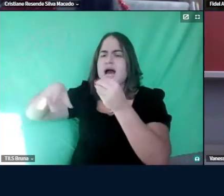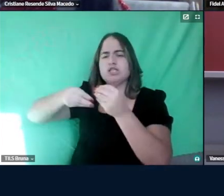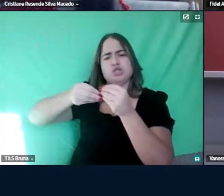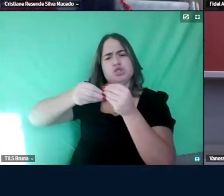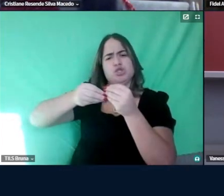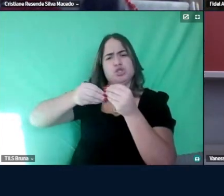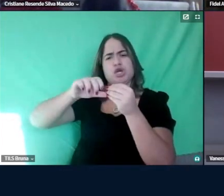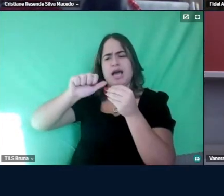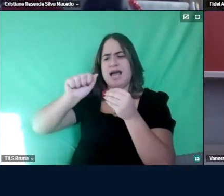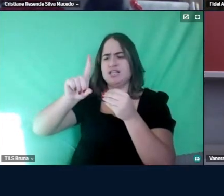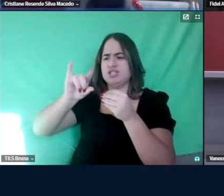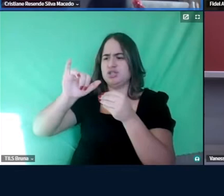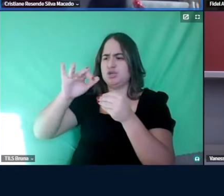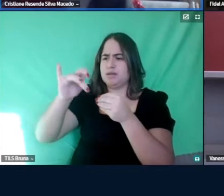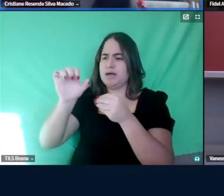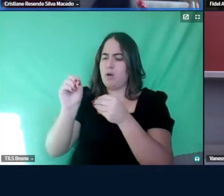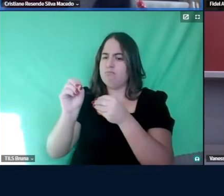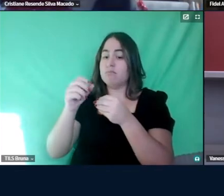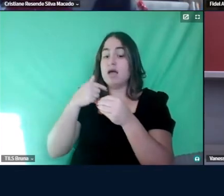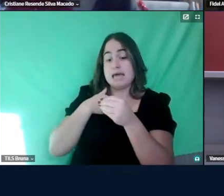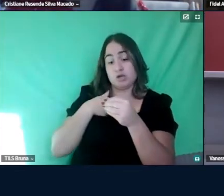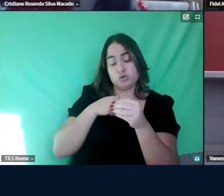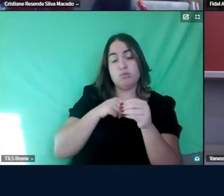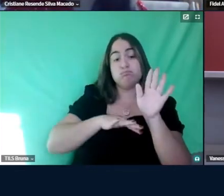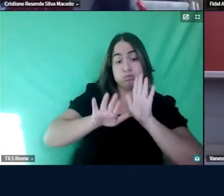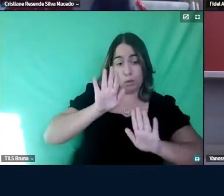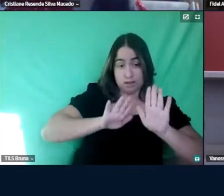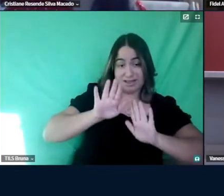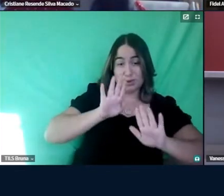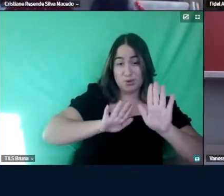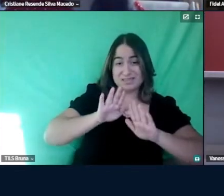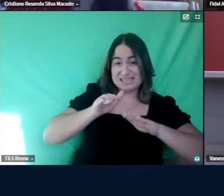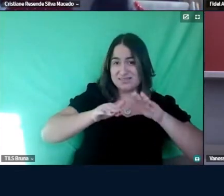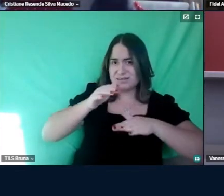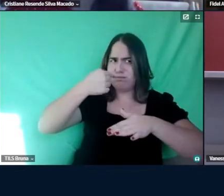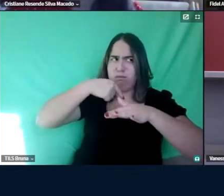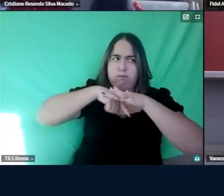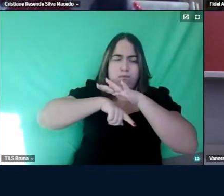assim, eu sou muito cuidadosa, às vezes até demais,